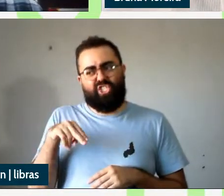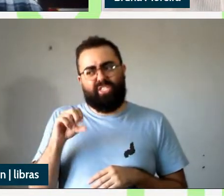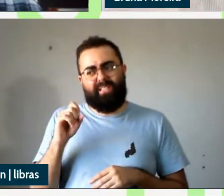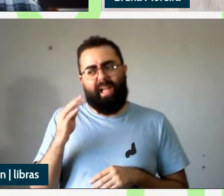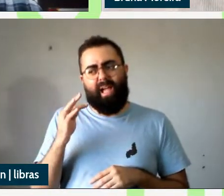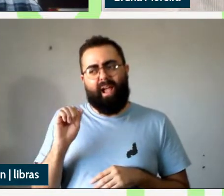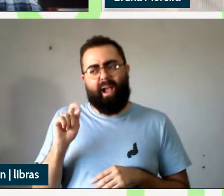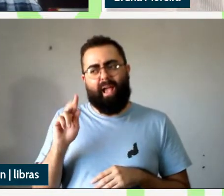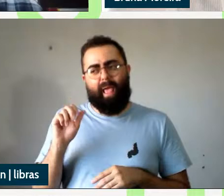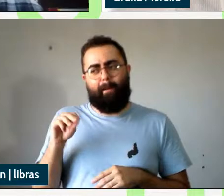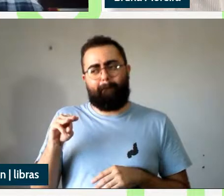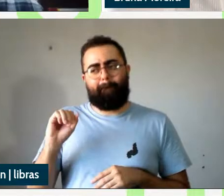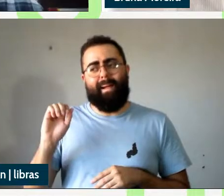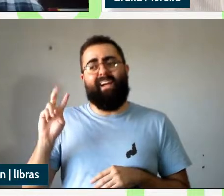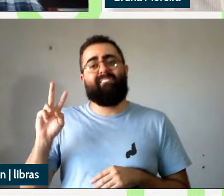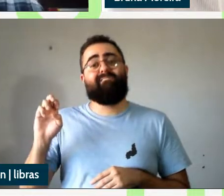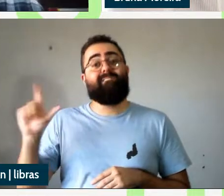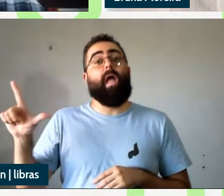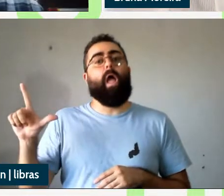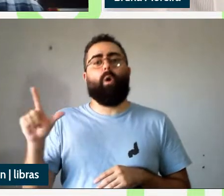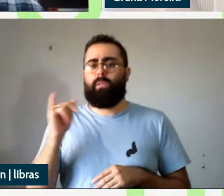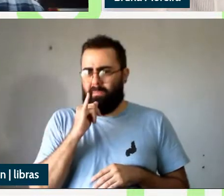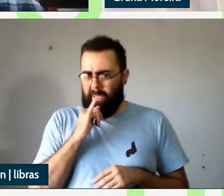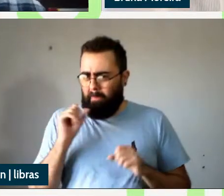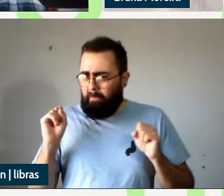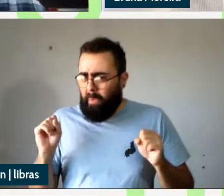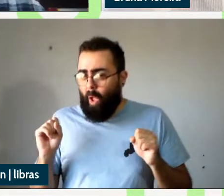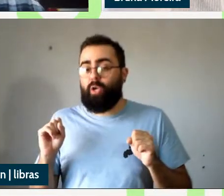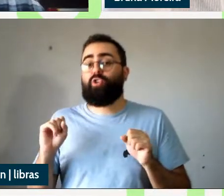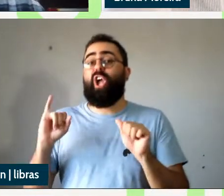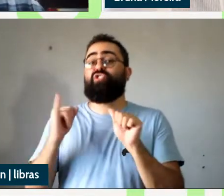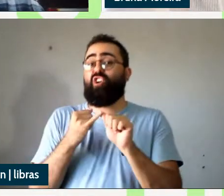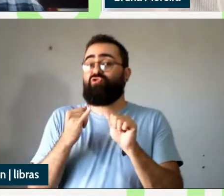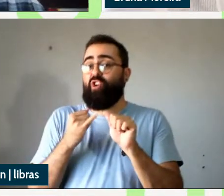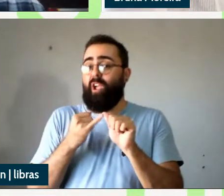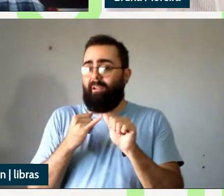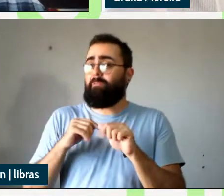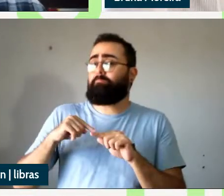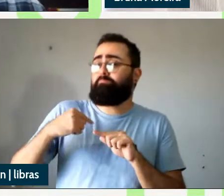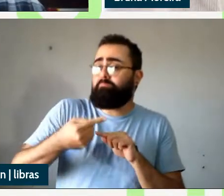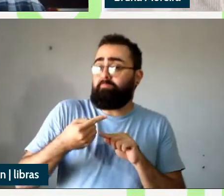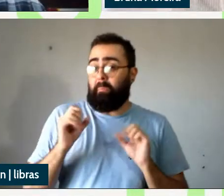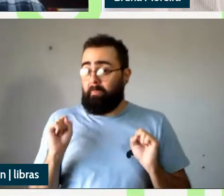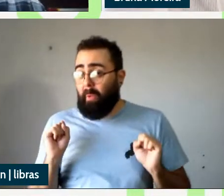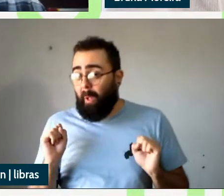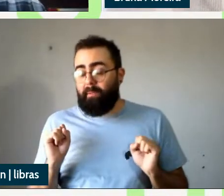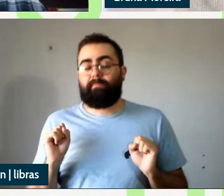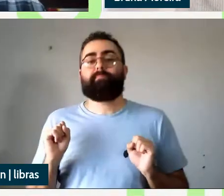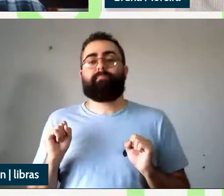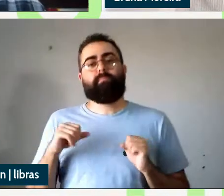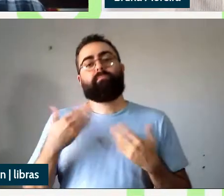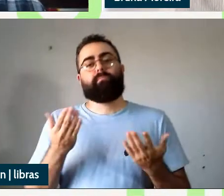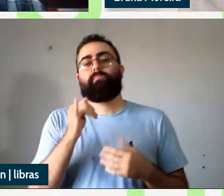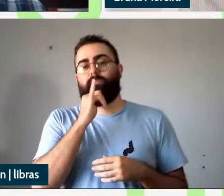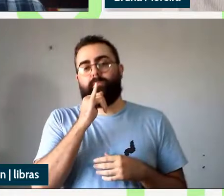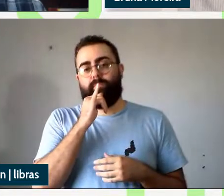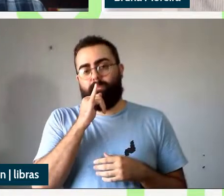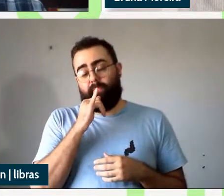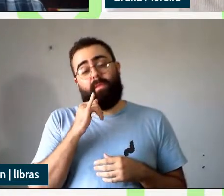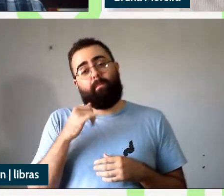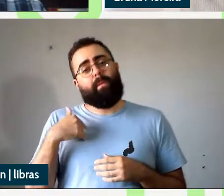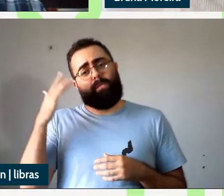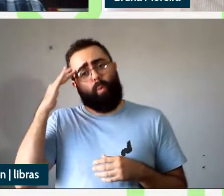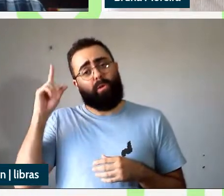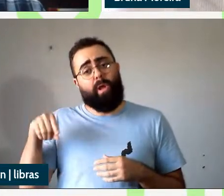também o verbo desculpa adjetivo derivado então essas formas são acomodadas assumindo